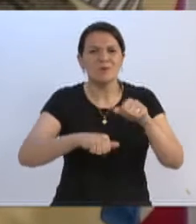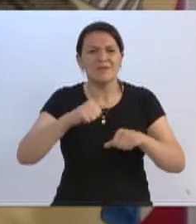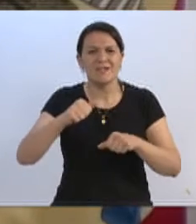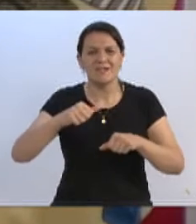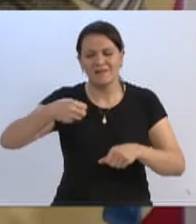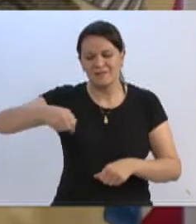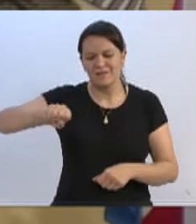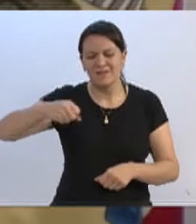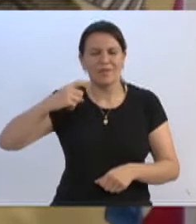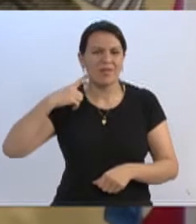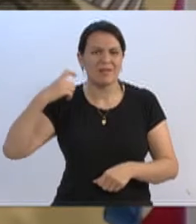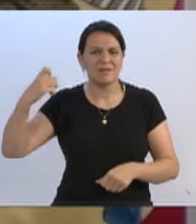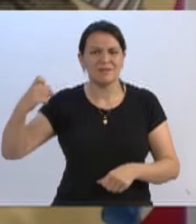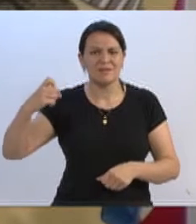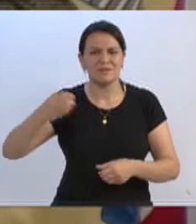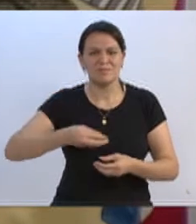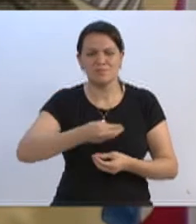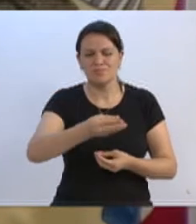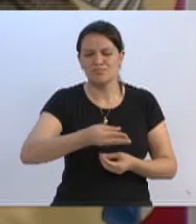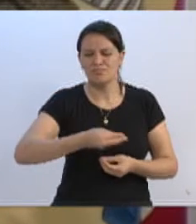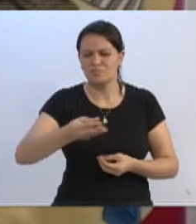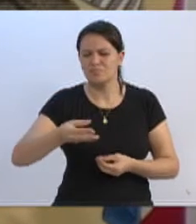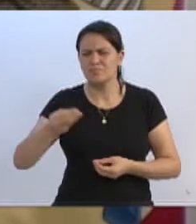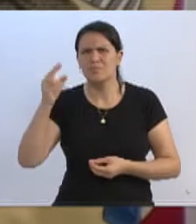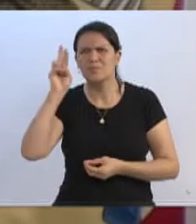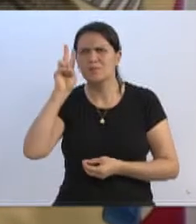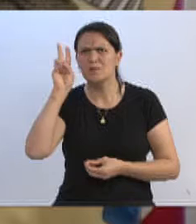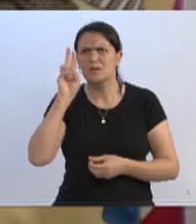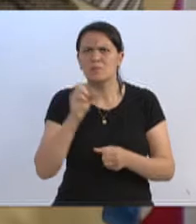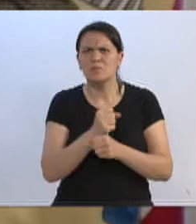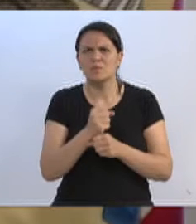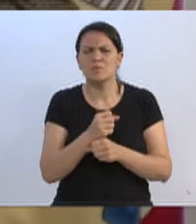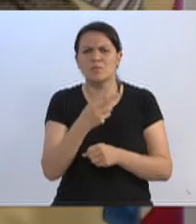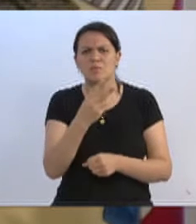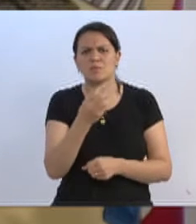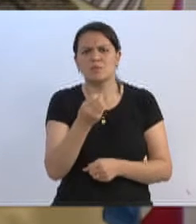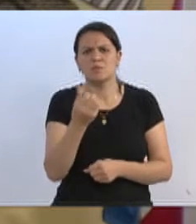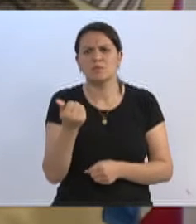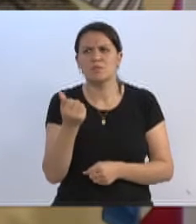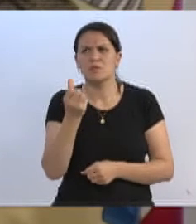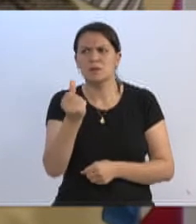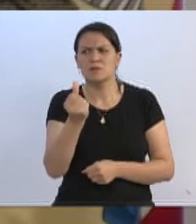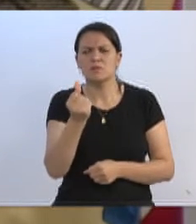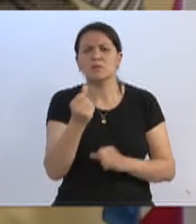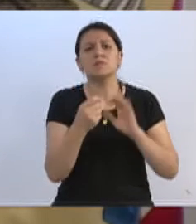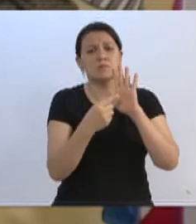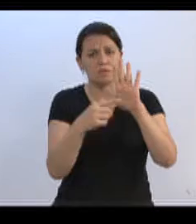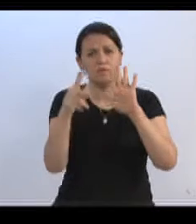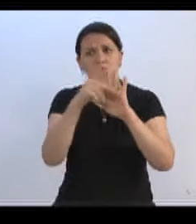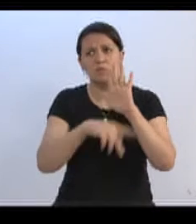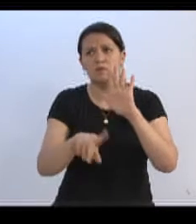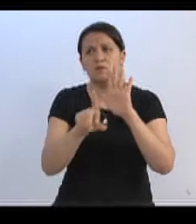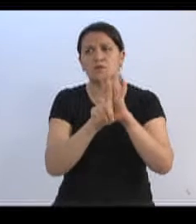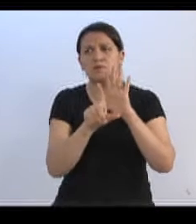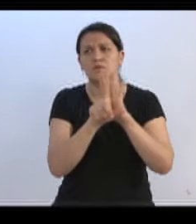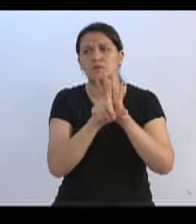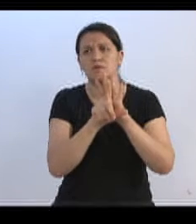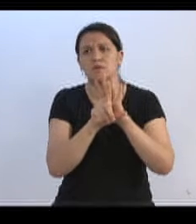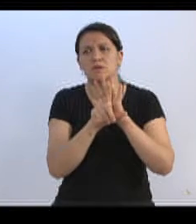distribuídas para a comunidade. E eu me lembro que, em 2016, apresentei um projeto de lei, eu acho que tem ali, inclusive, para a gente visualizar,